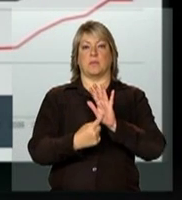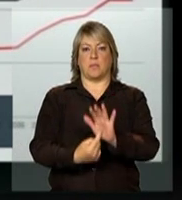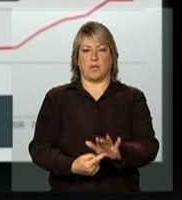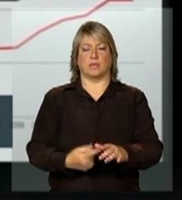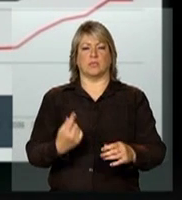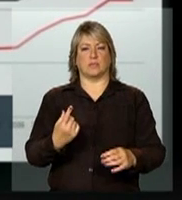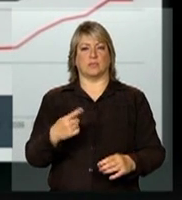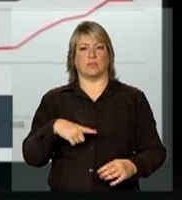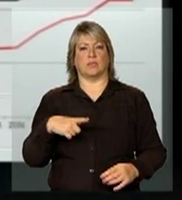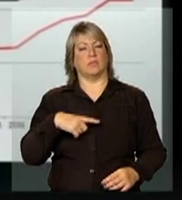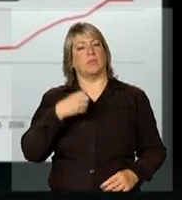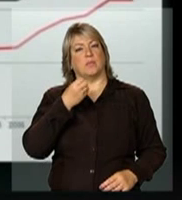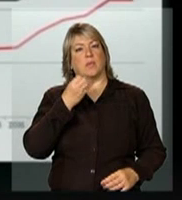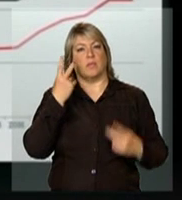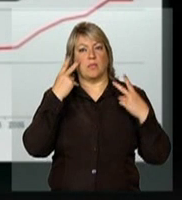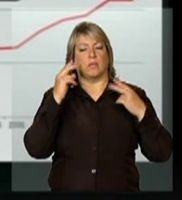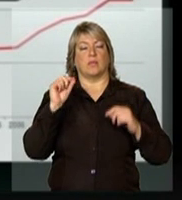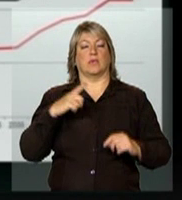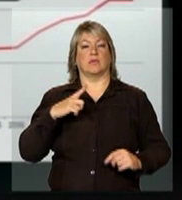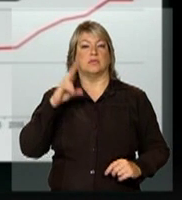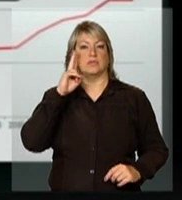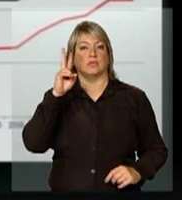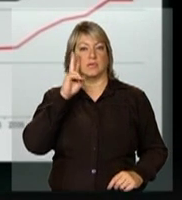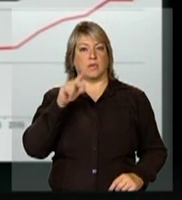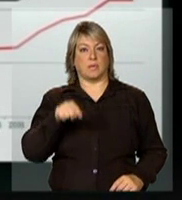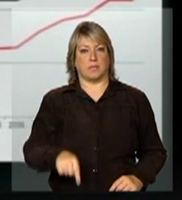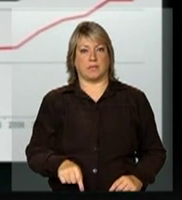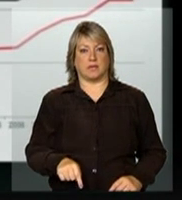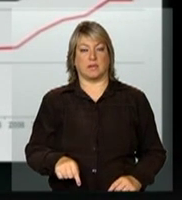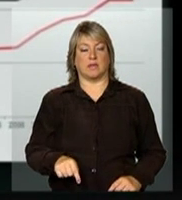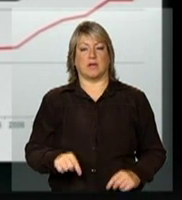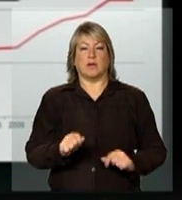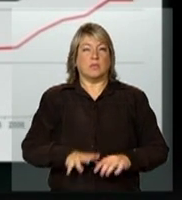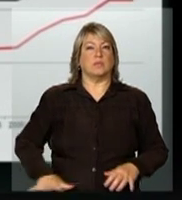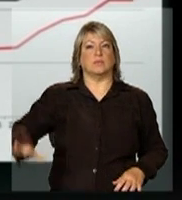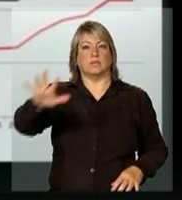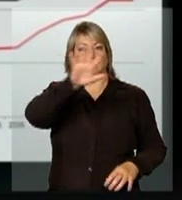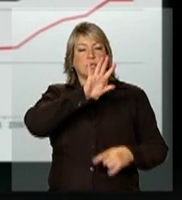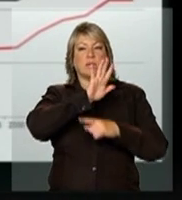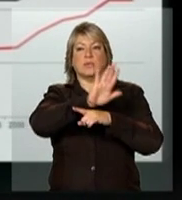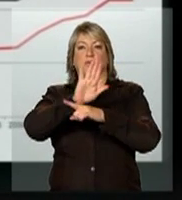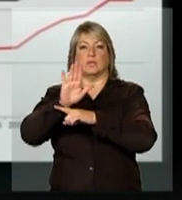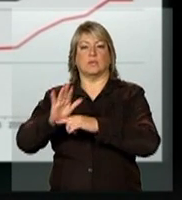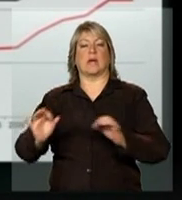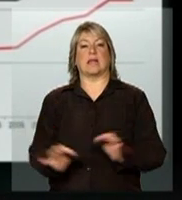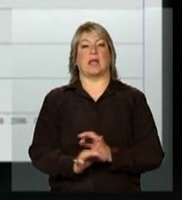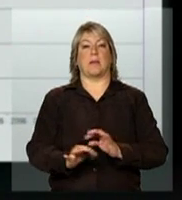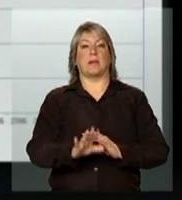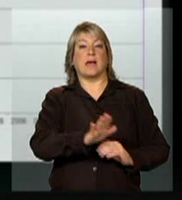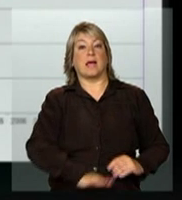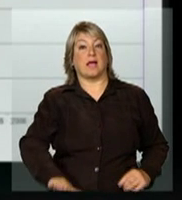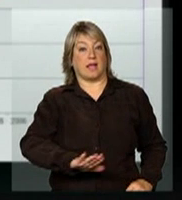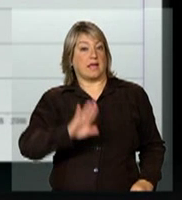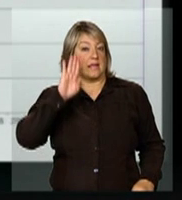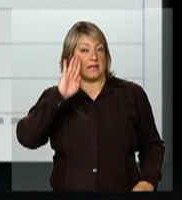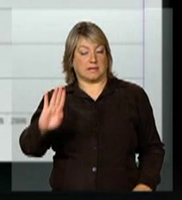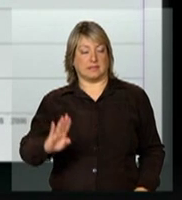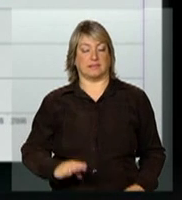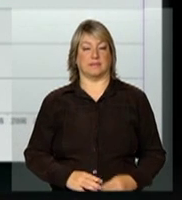favorável do ponto de vista de perspectiva de cobertura de tratamento em crianças. Próximo, por favor.